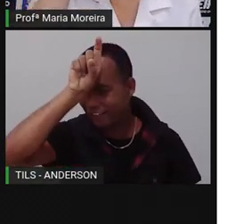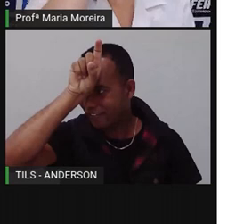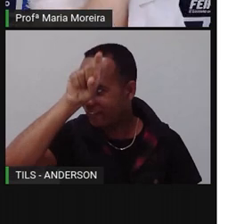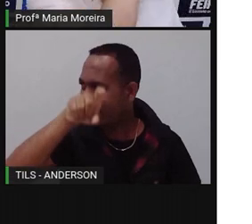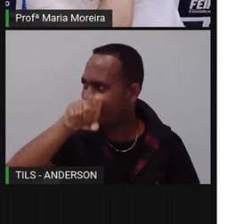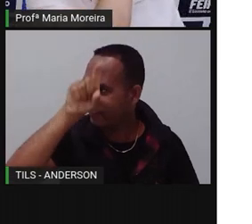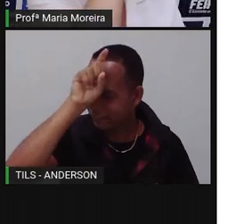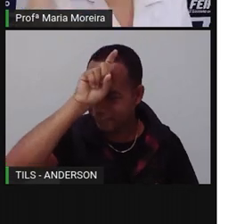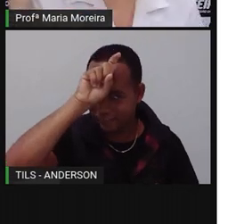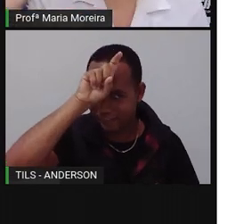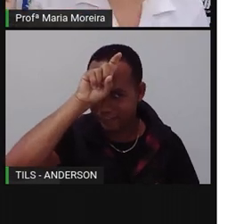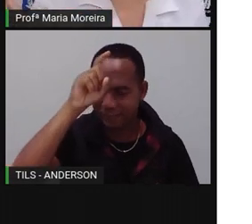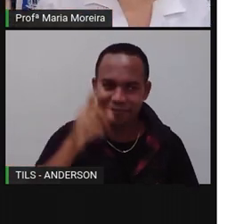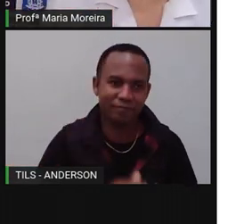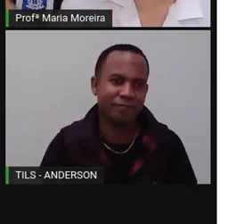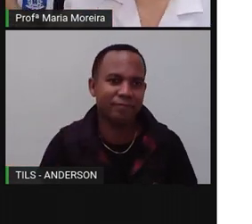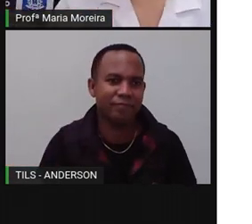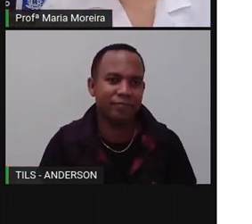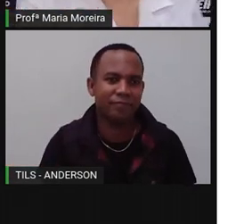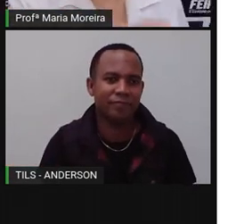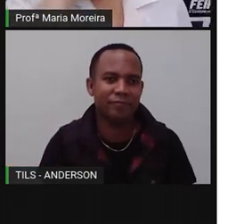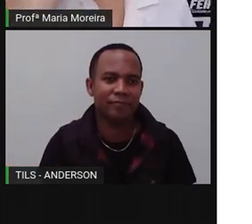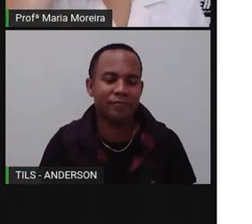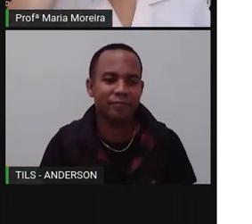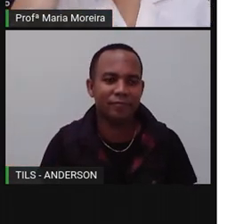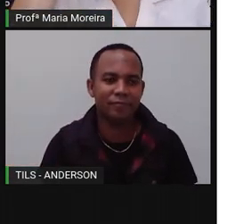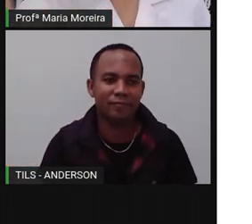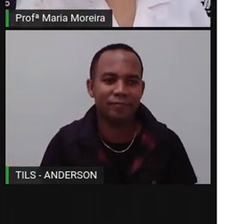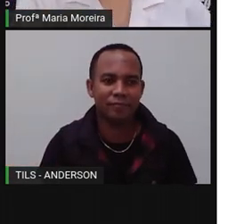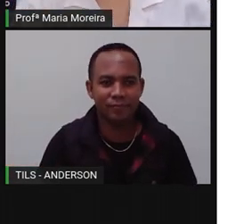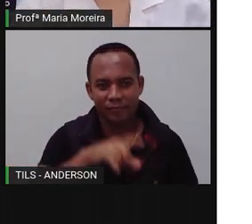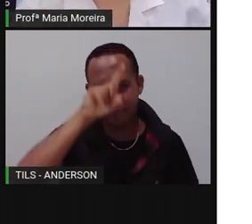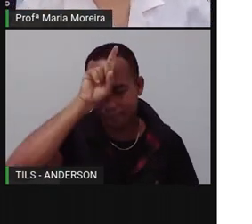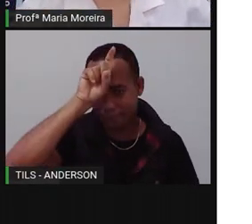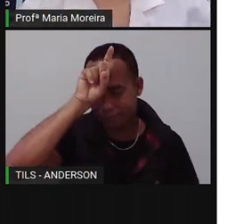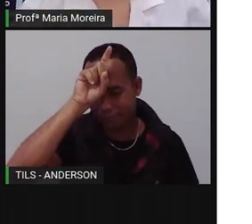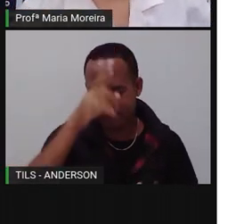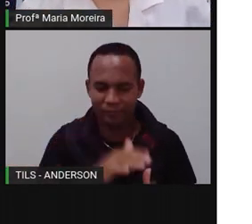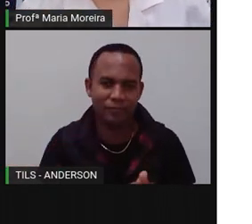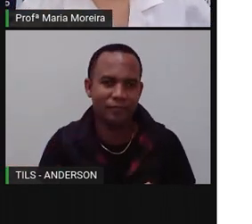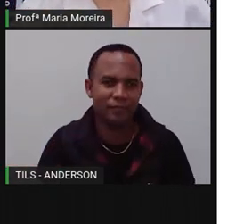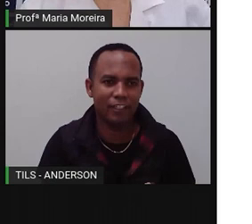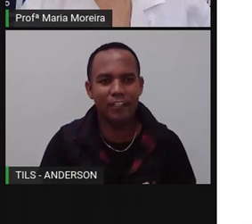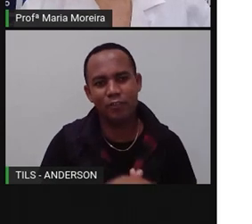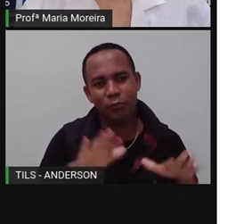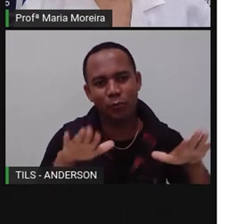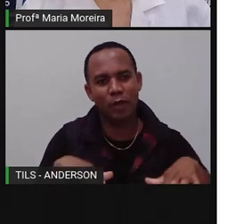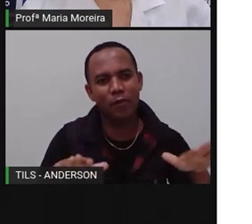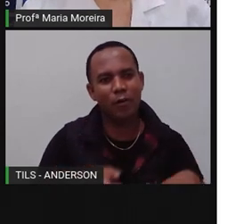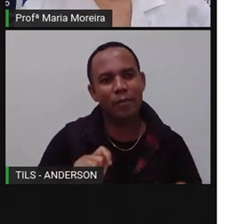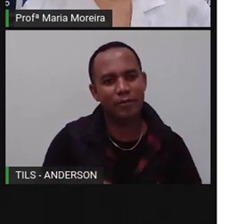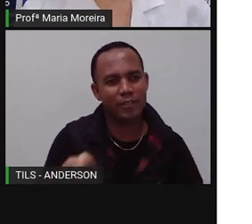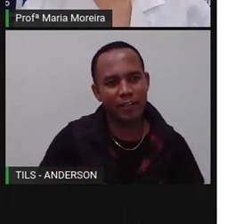Vou falar com a minha amiga hoje. Ai, um beijo, Simone. Ó, cobrinha. Vamos lá.